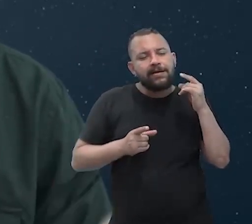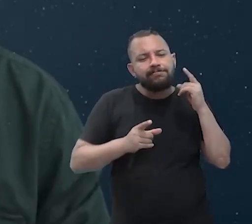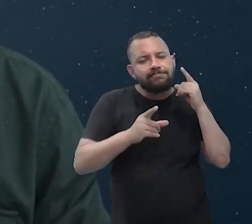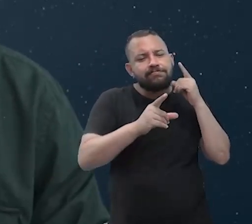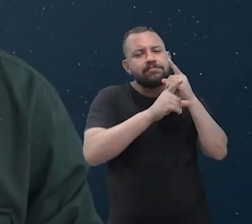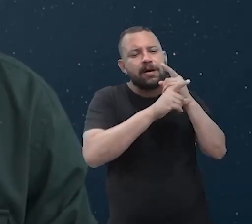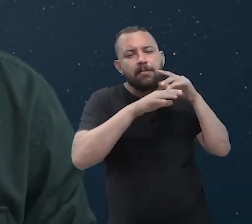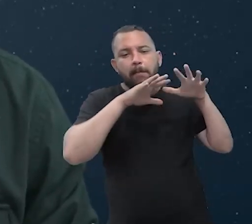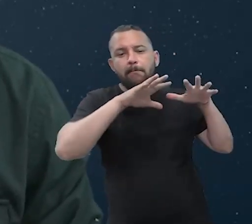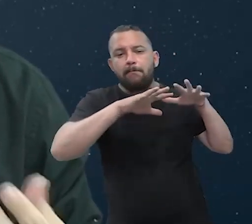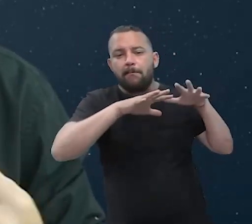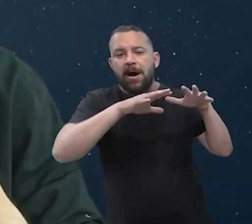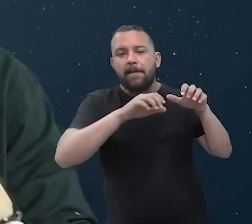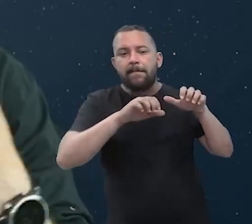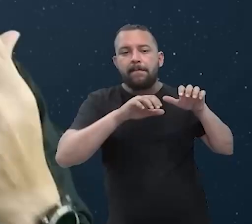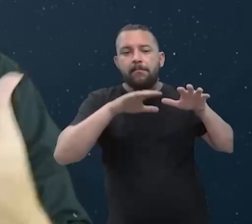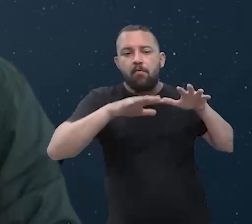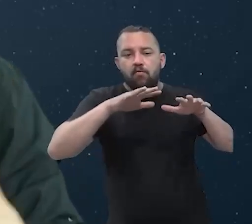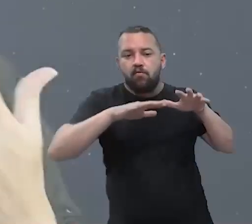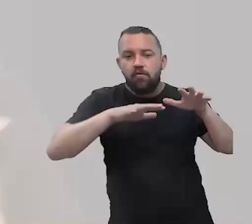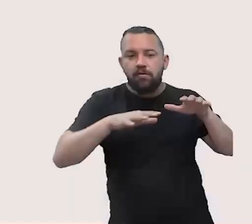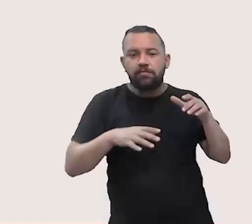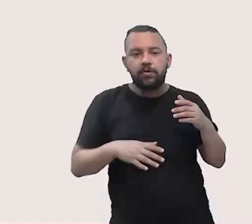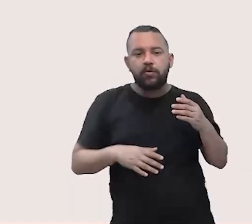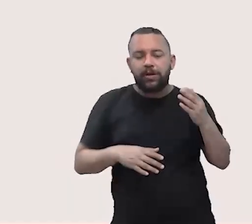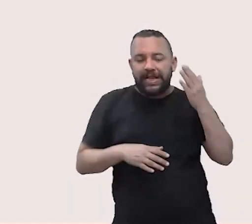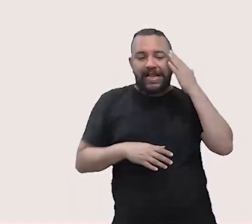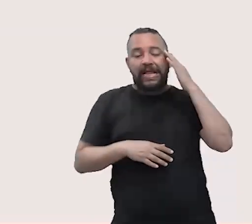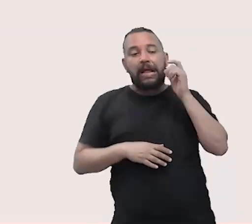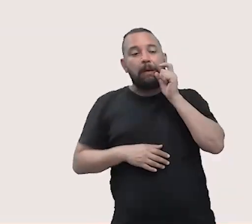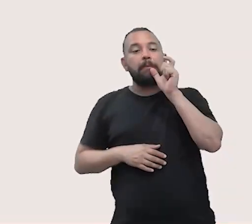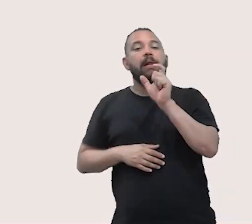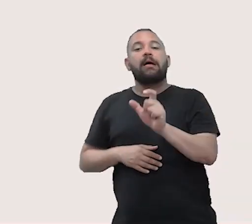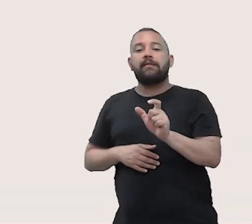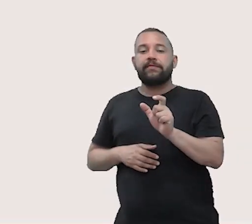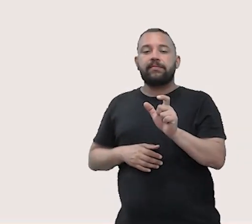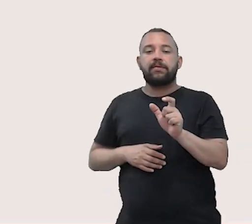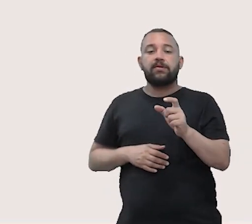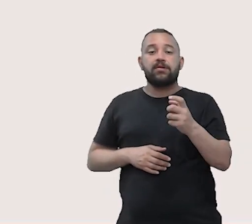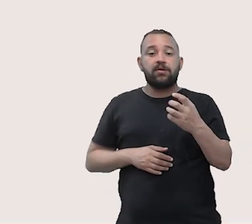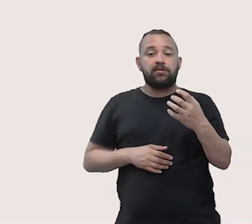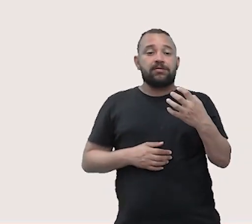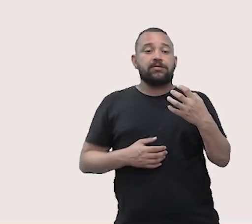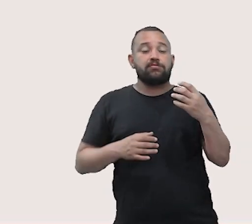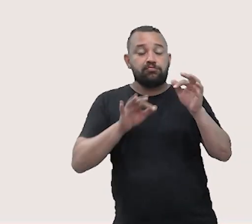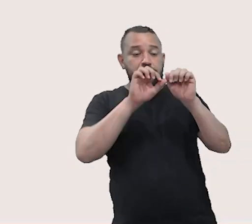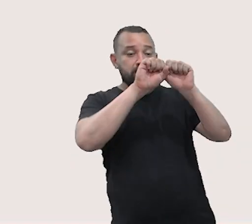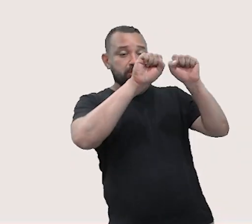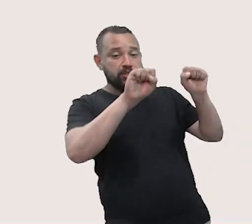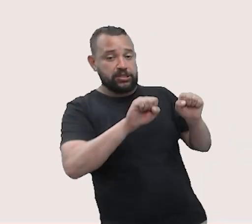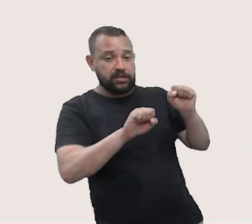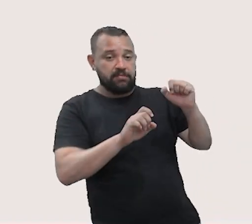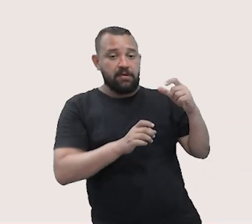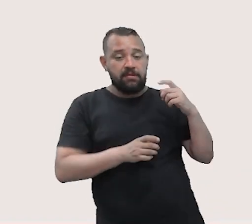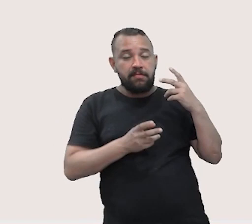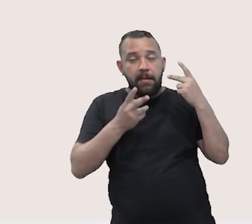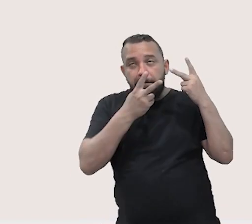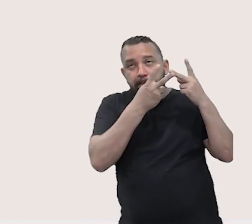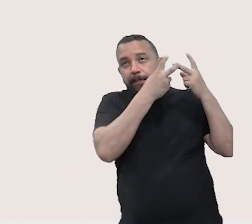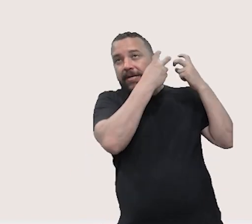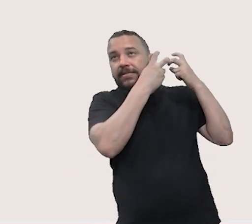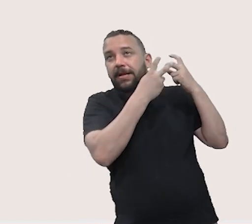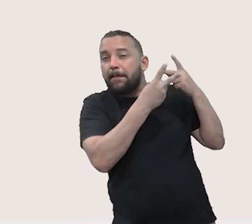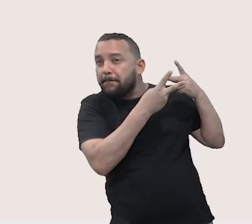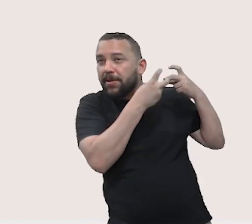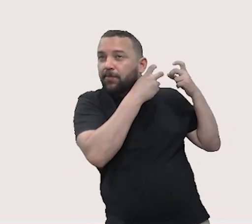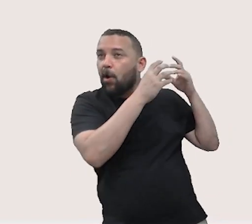da vibração. Pois é, ele não entende a palavra propriamente de nosso sistema da percepção do mundo, ele sempre vai fazer